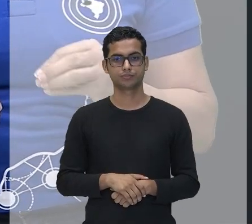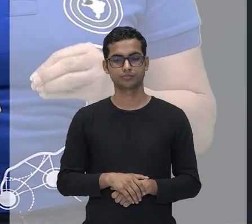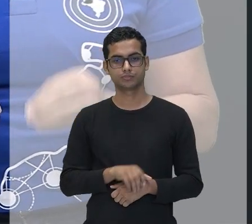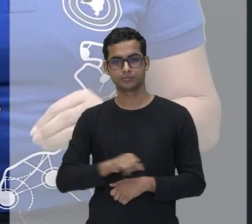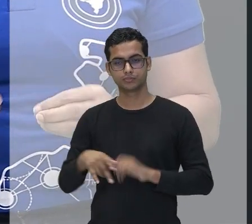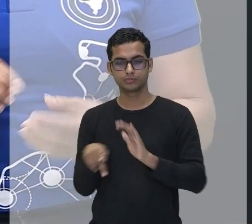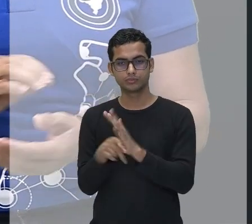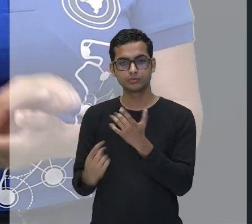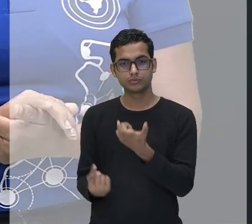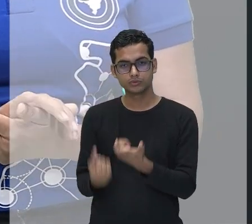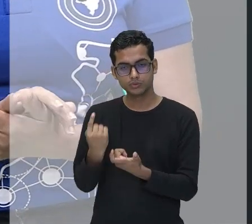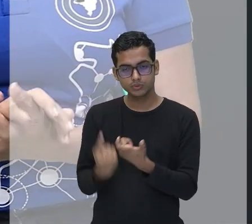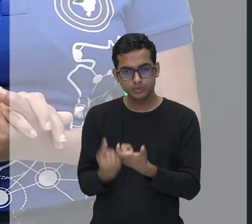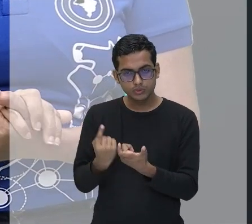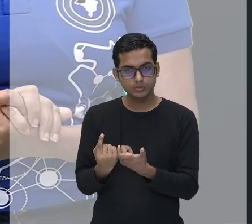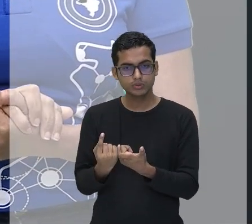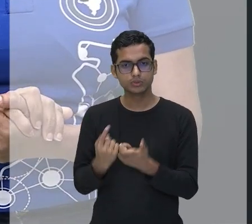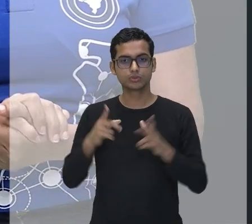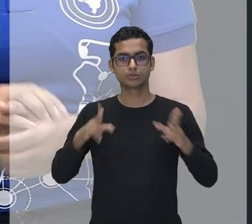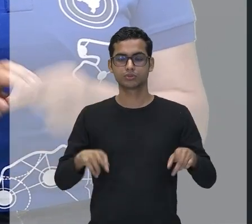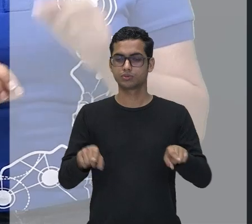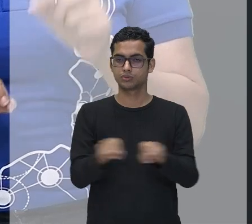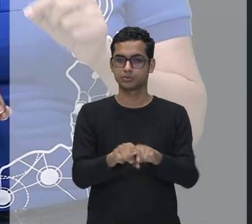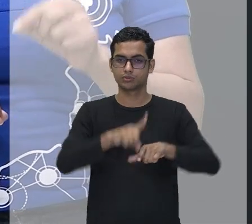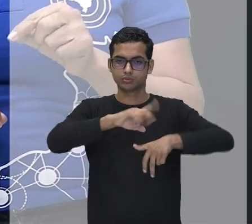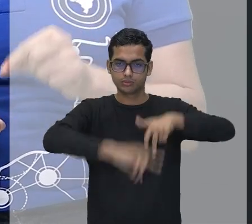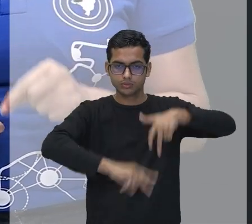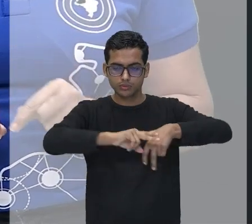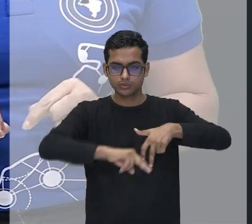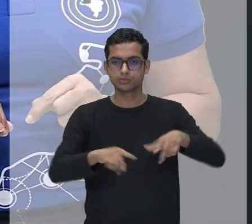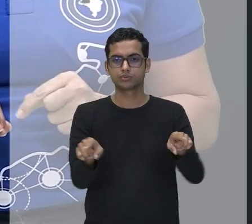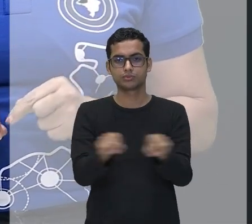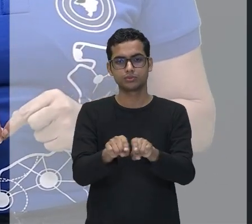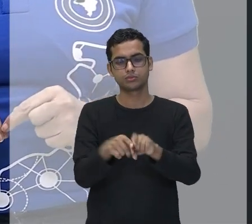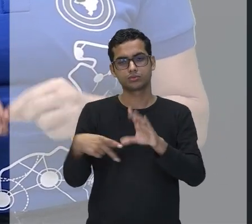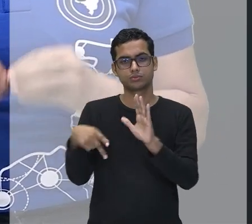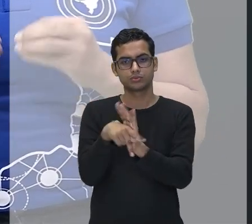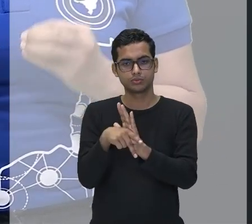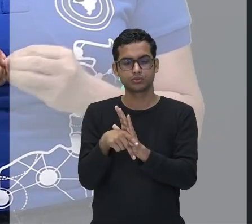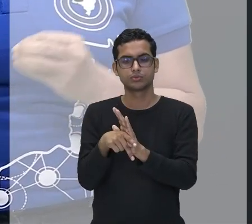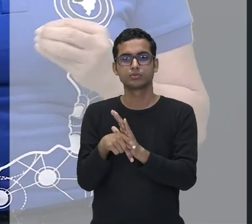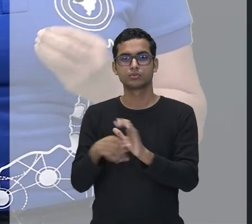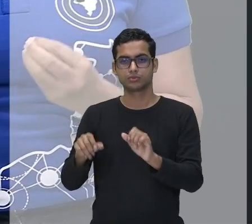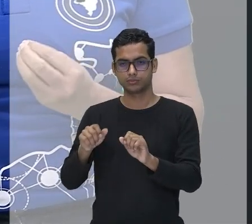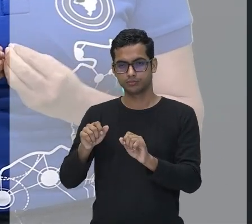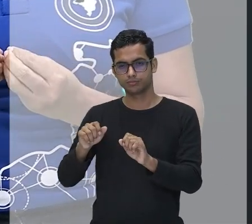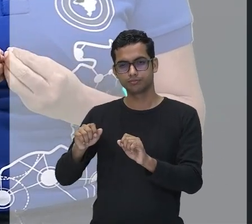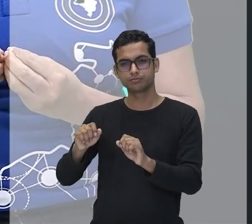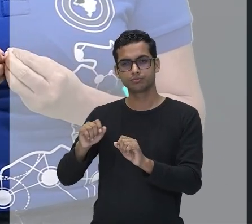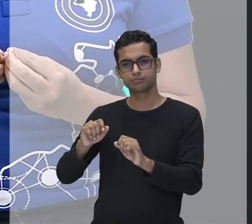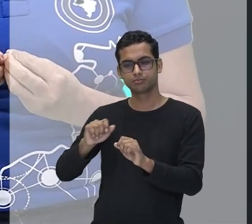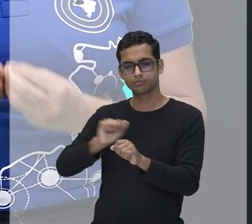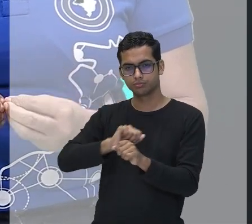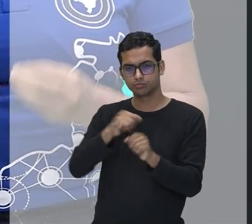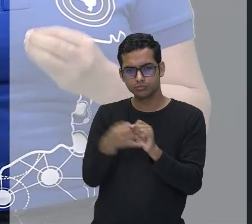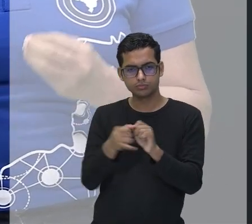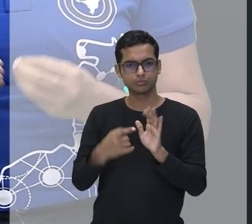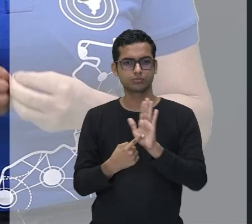gênero, esse adjetivo, ele aí está exercendo a função de adjunto adnominal.